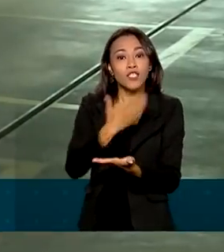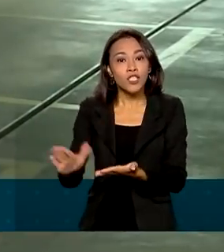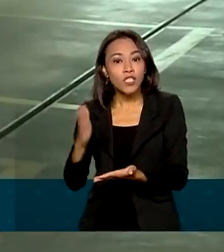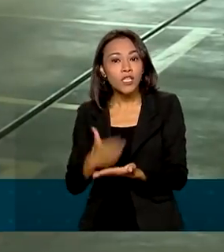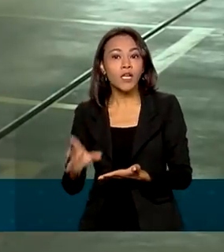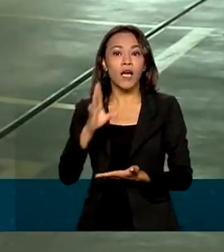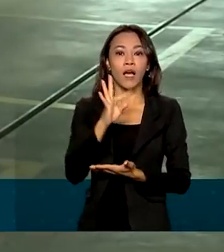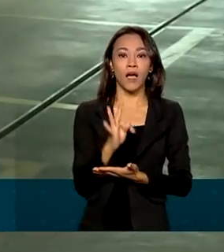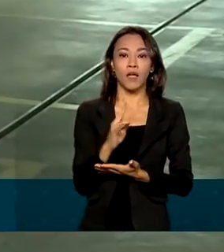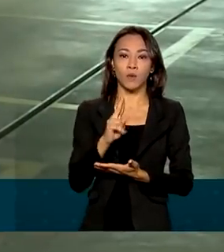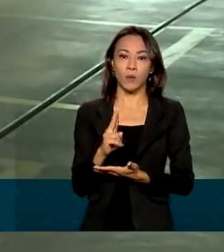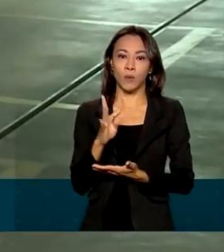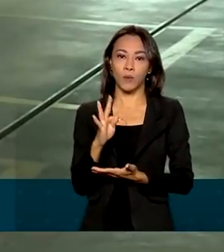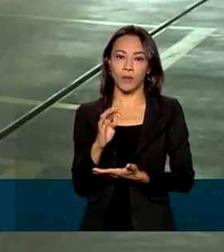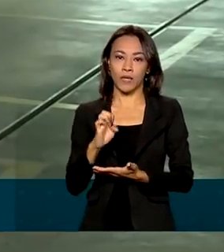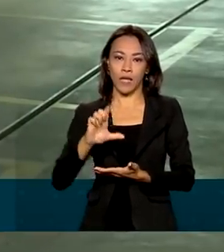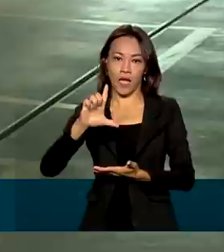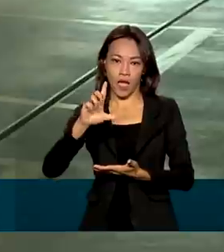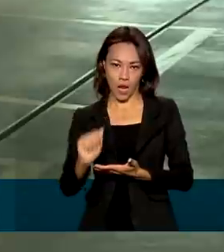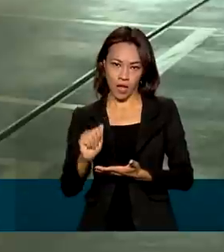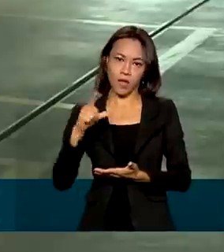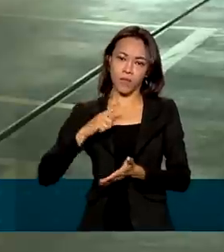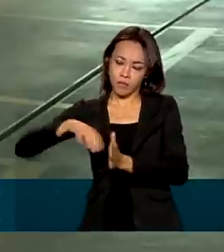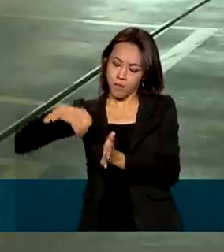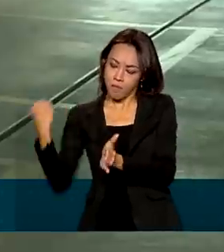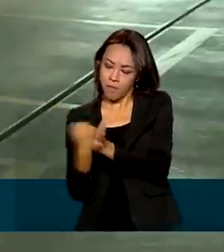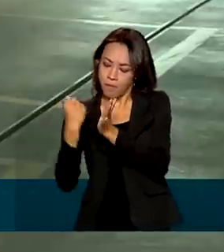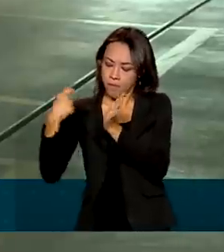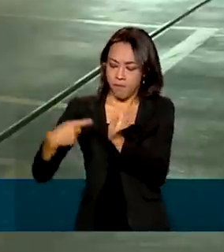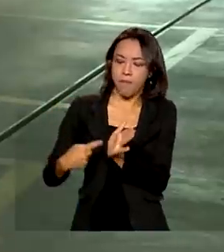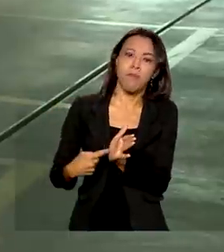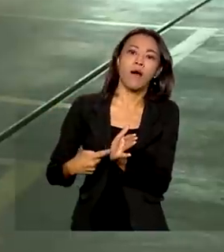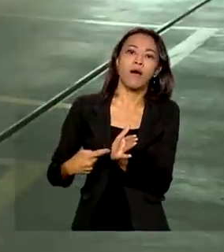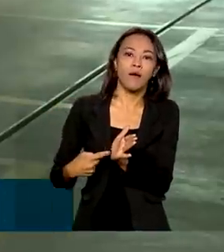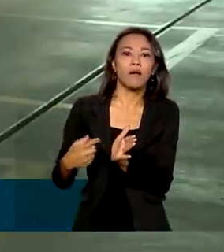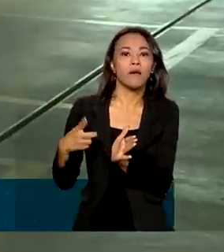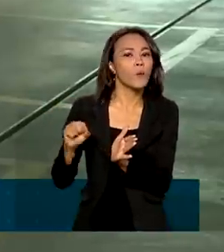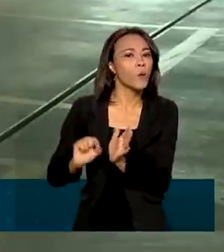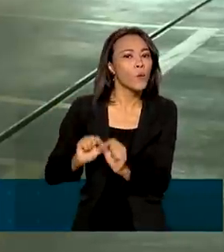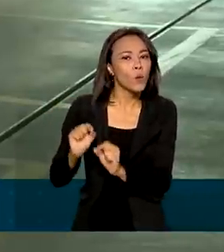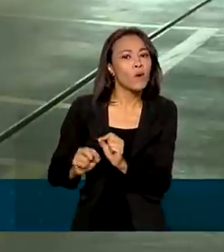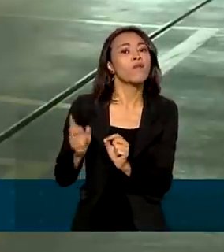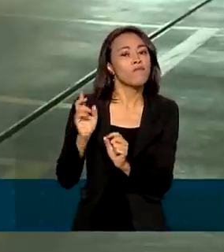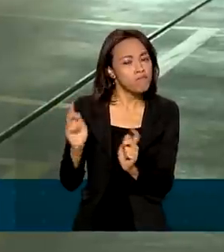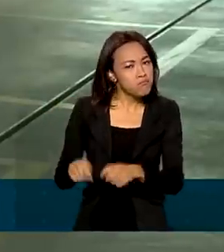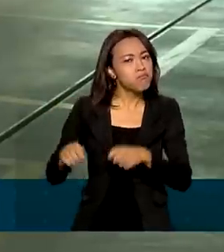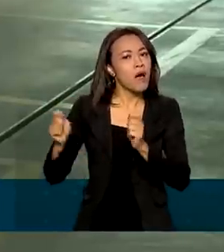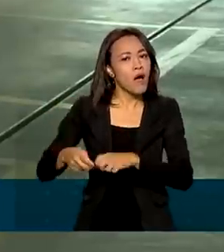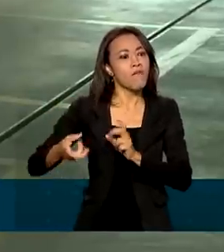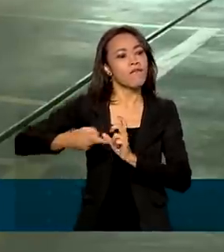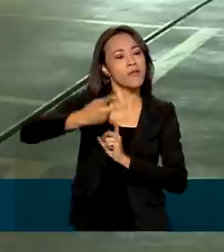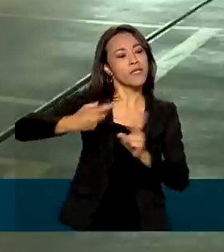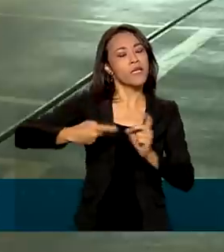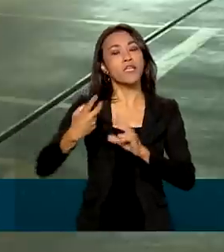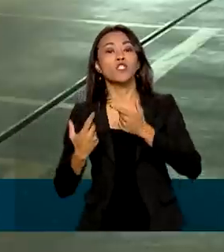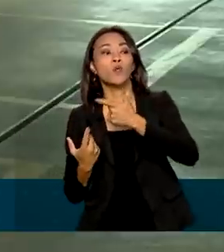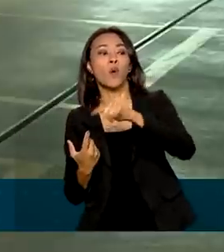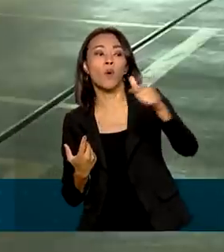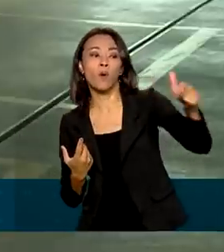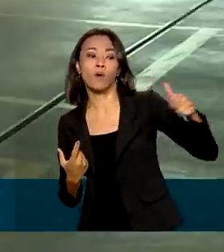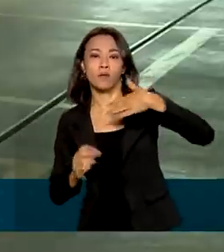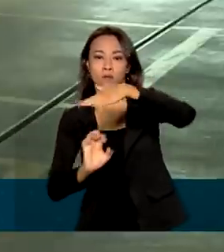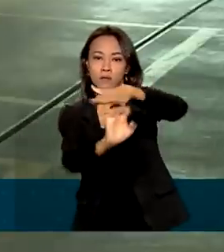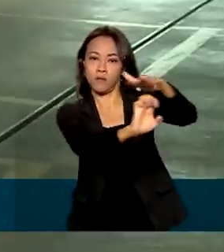Agora, os postos que exibem determinadas marcas, chamados bandeirados, vão poder vender combustíveis de outros fornecedores,